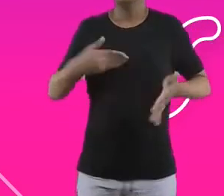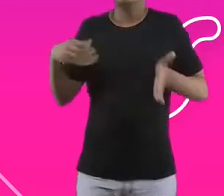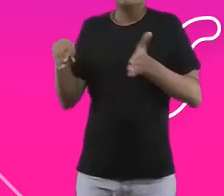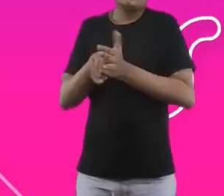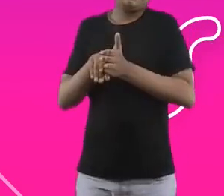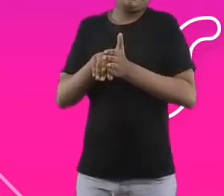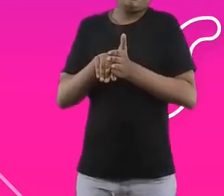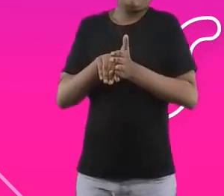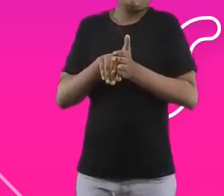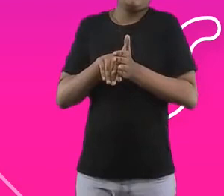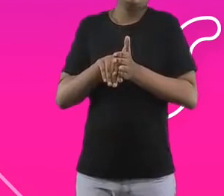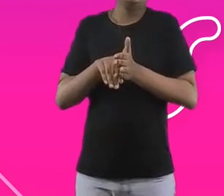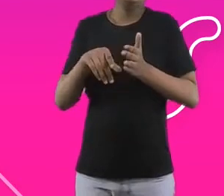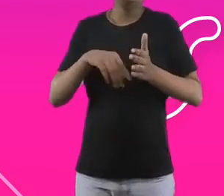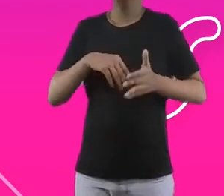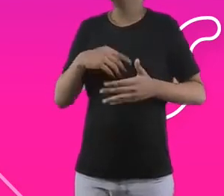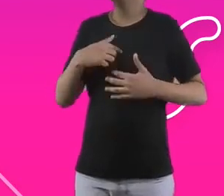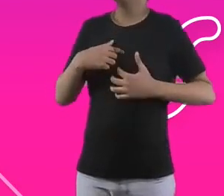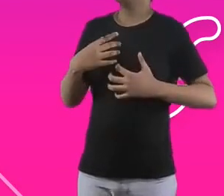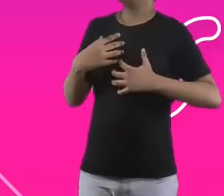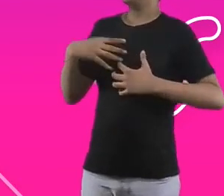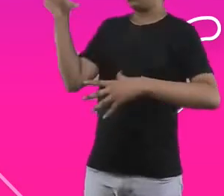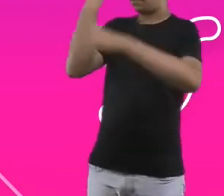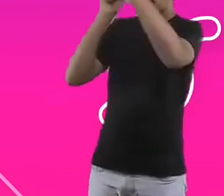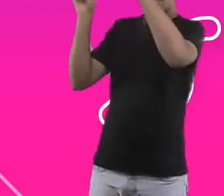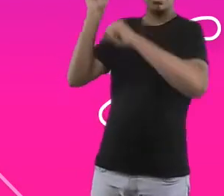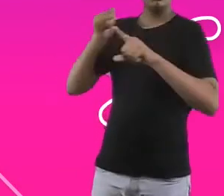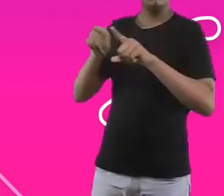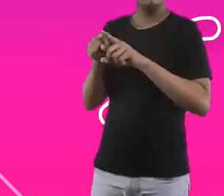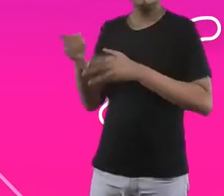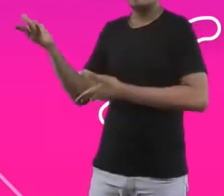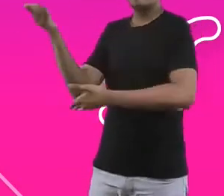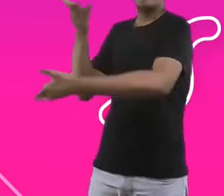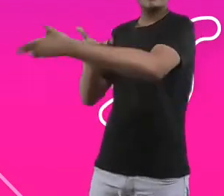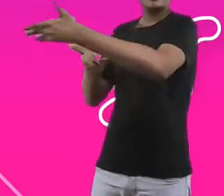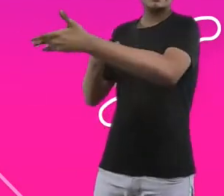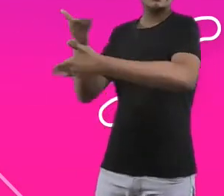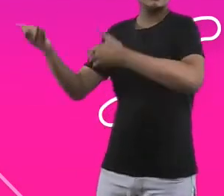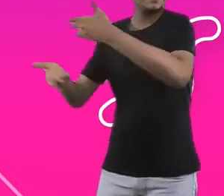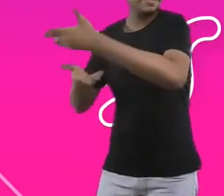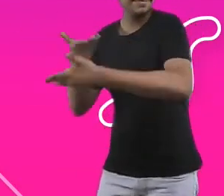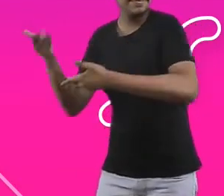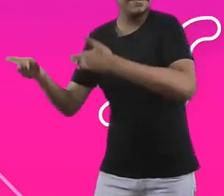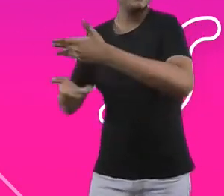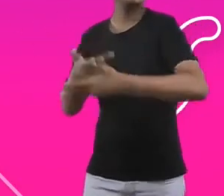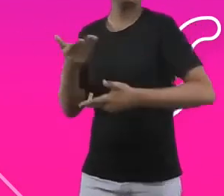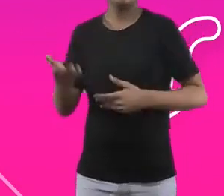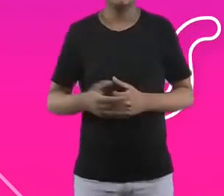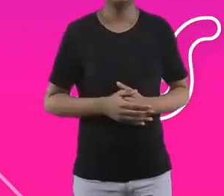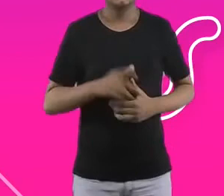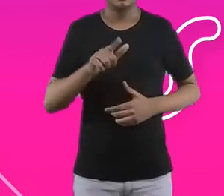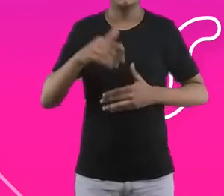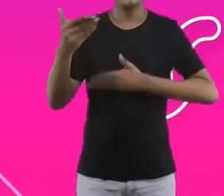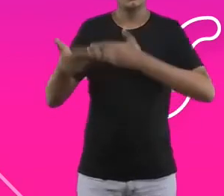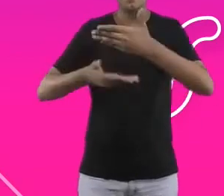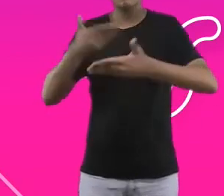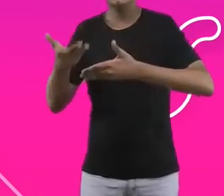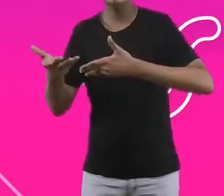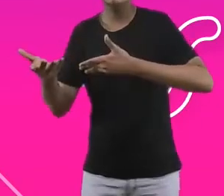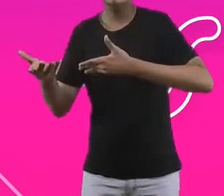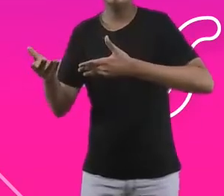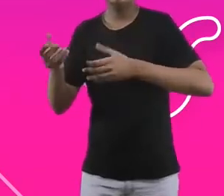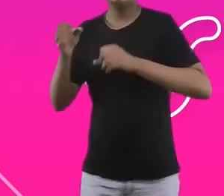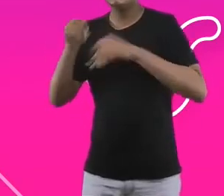de que eu também iria aprender muito. E foi isso que aconteceu. Então, a gente compartilha o que a gente tem, mas a gente também recebe muito em troca.